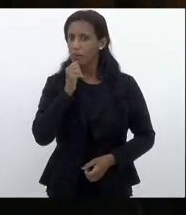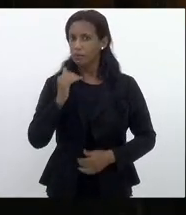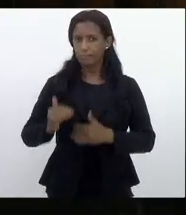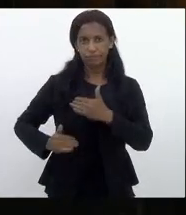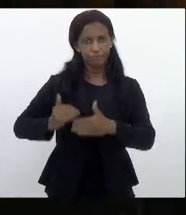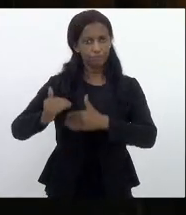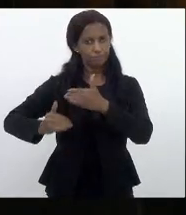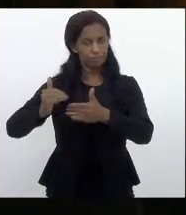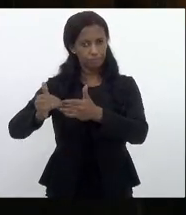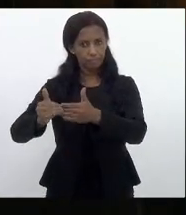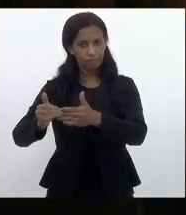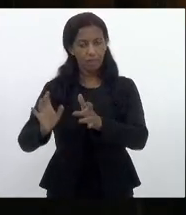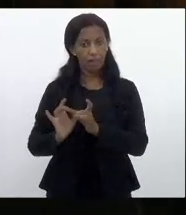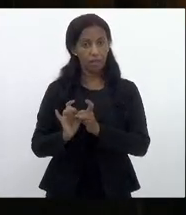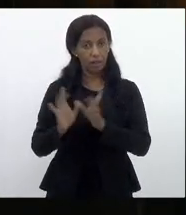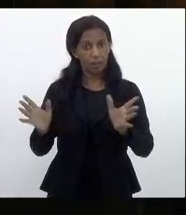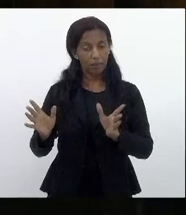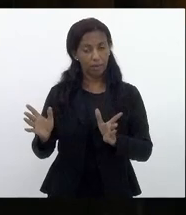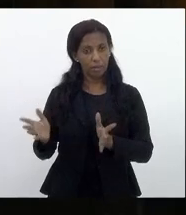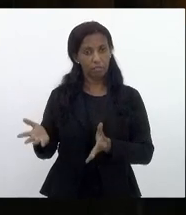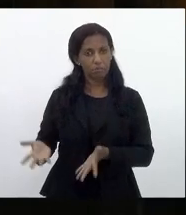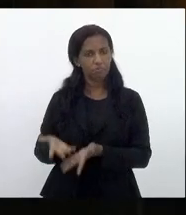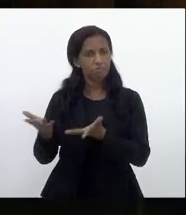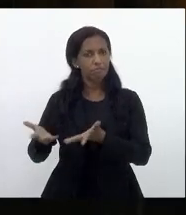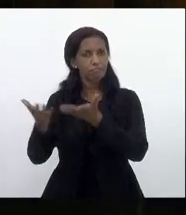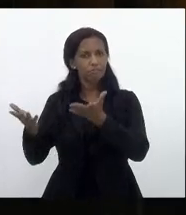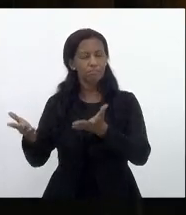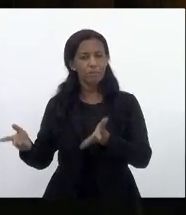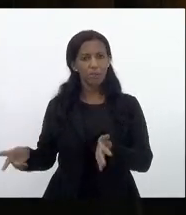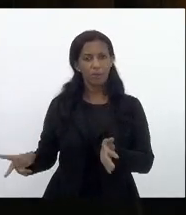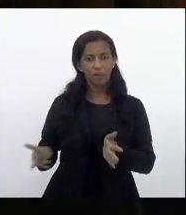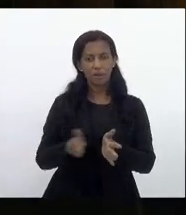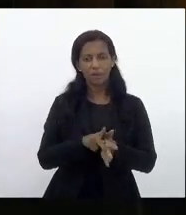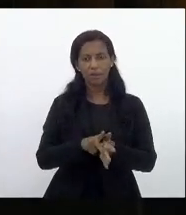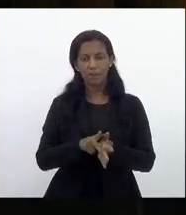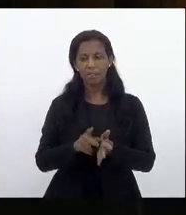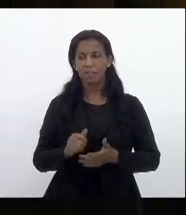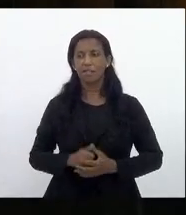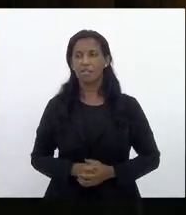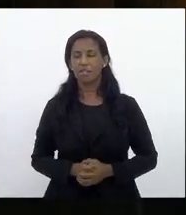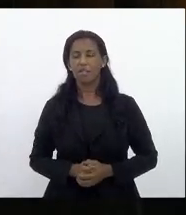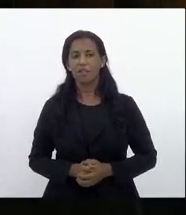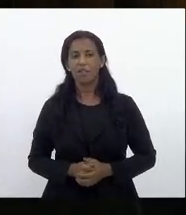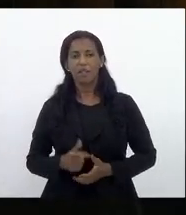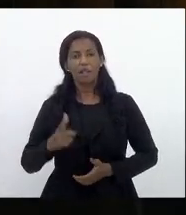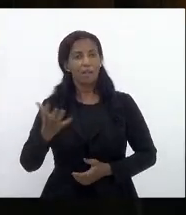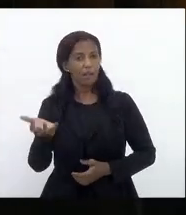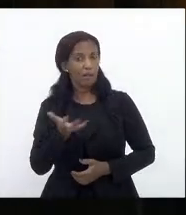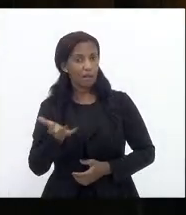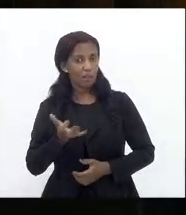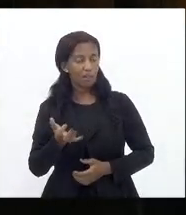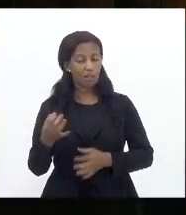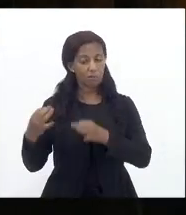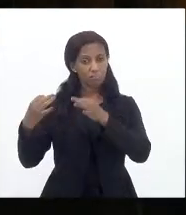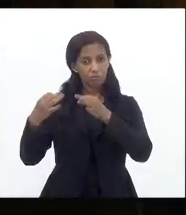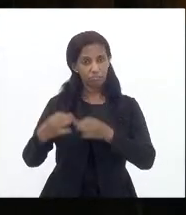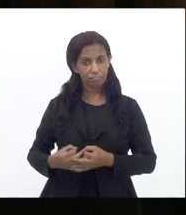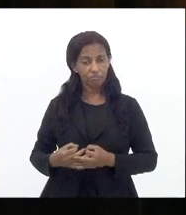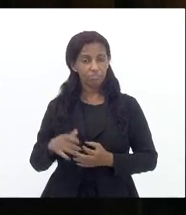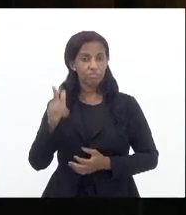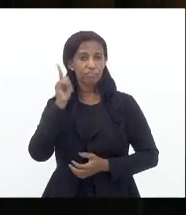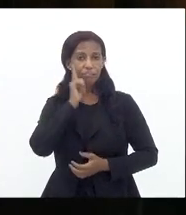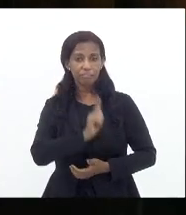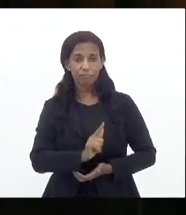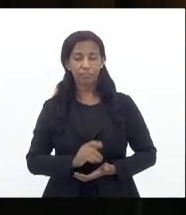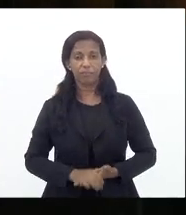a livre iniciativa por si só ela quer justamente ganhar